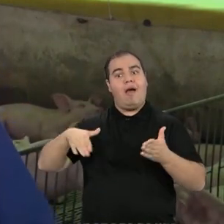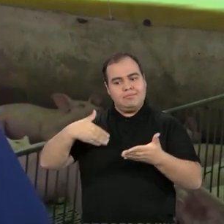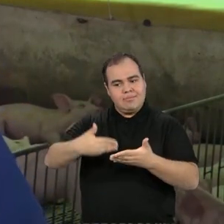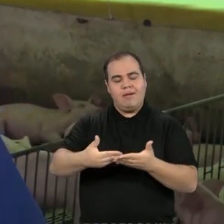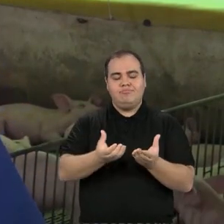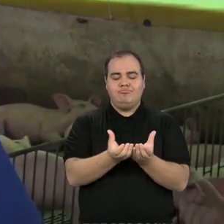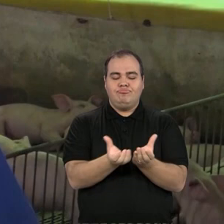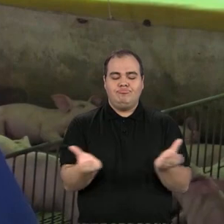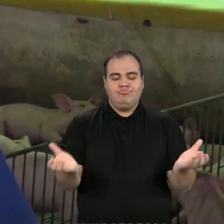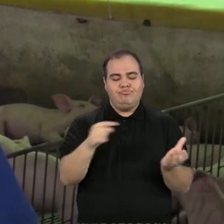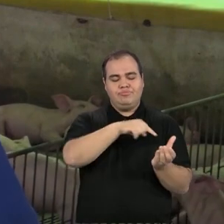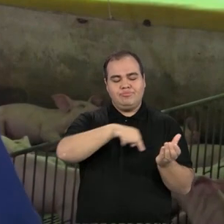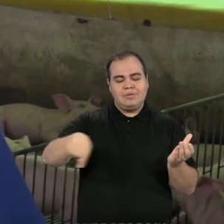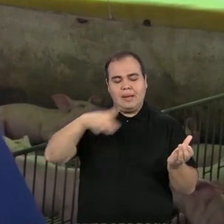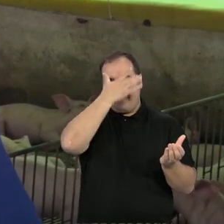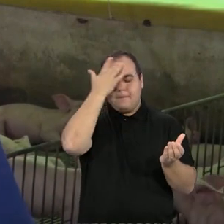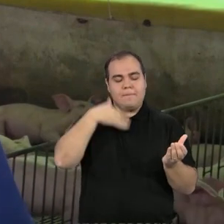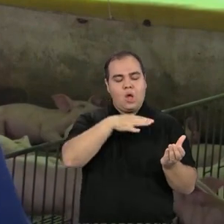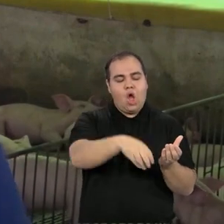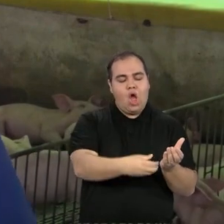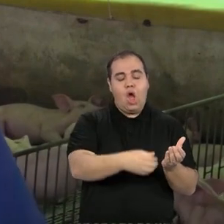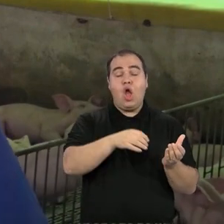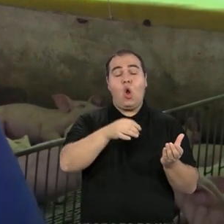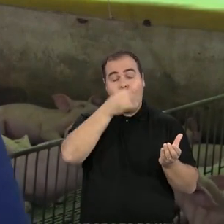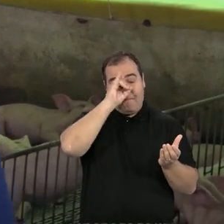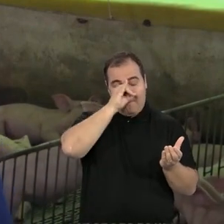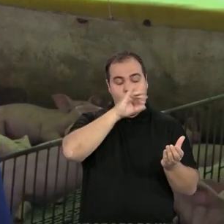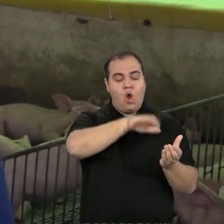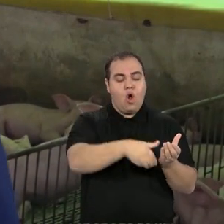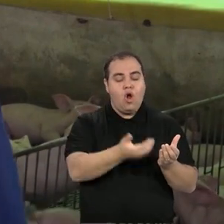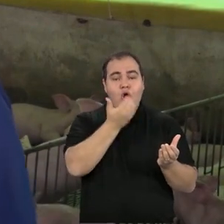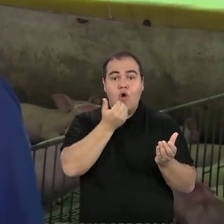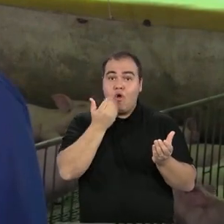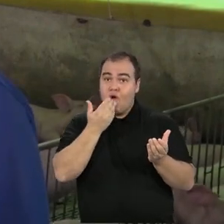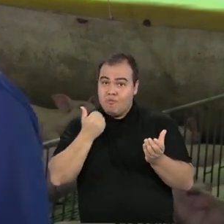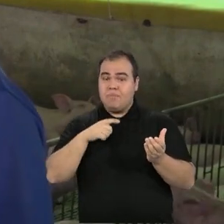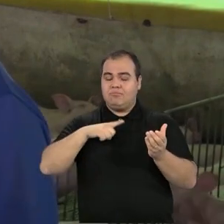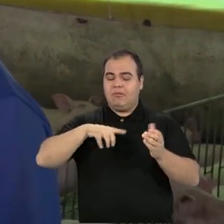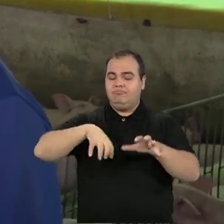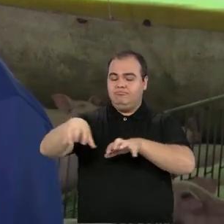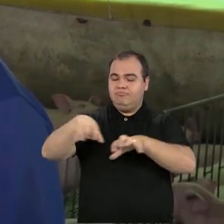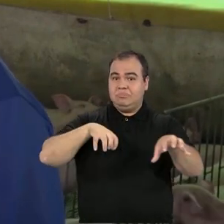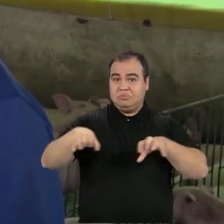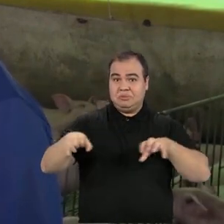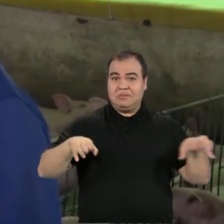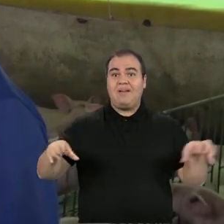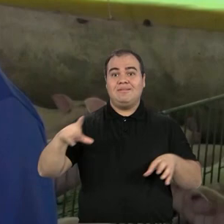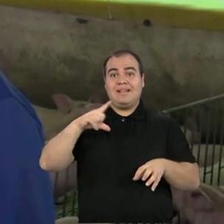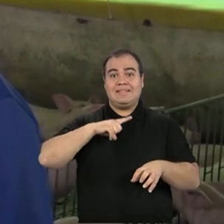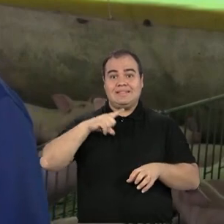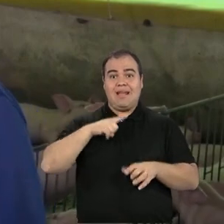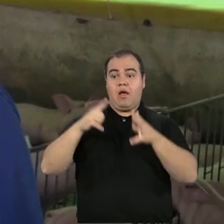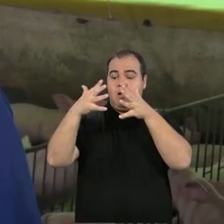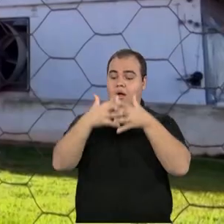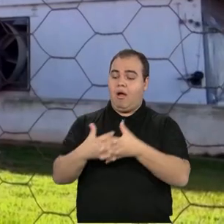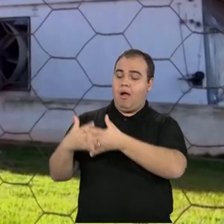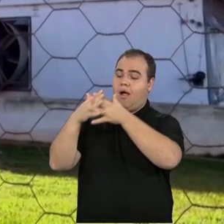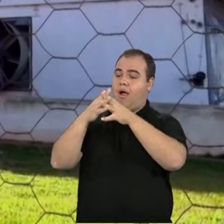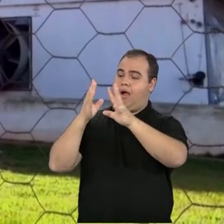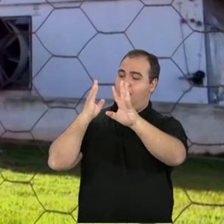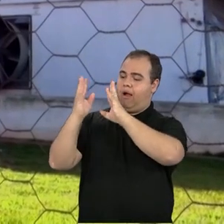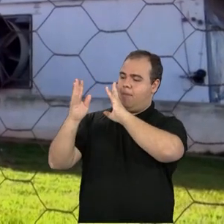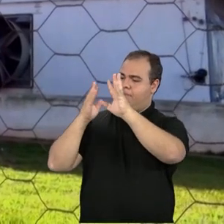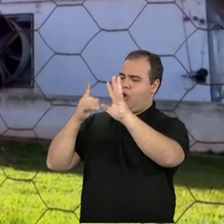e o suíno coma, né? São sistemas de distribuição todos fechados, né? É um caminhão que traz essa ração dentro de um silo,